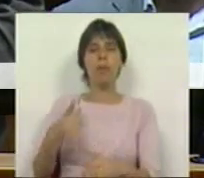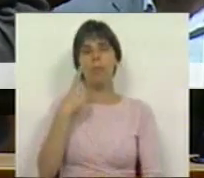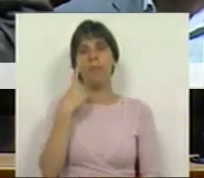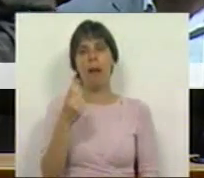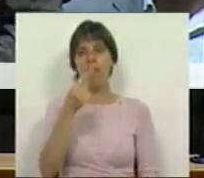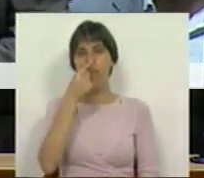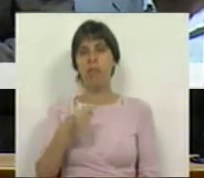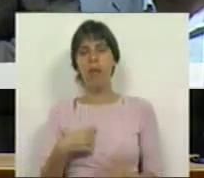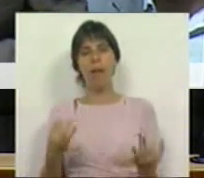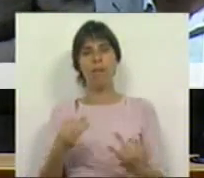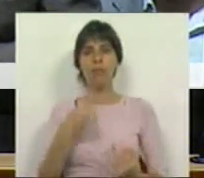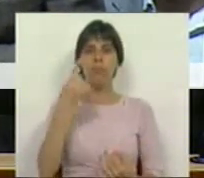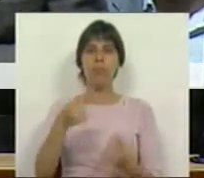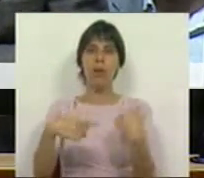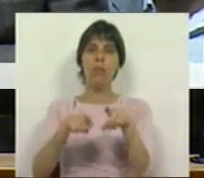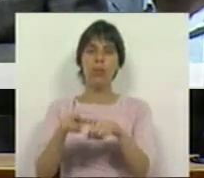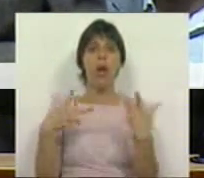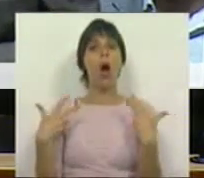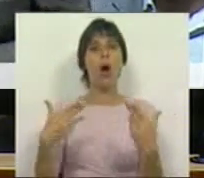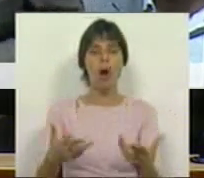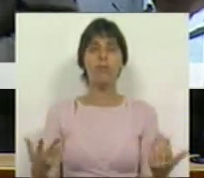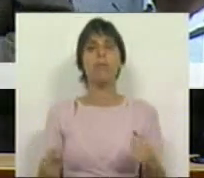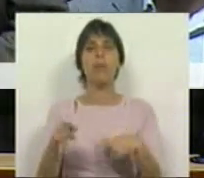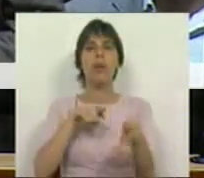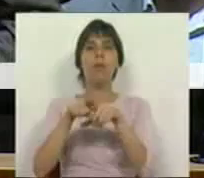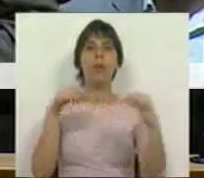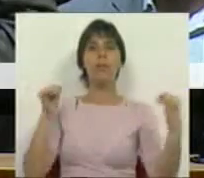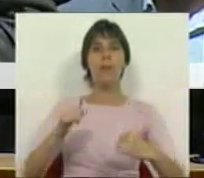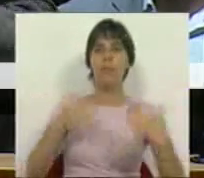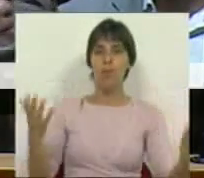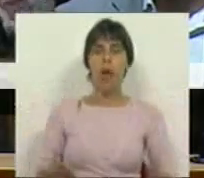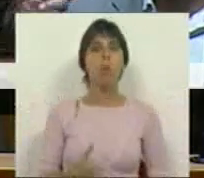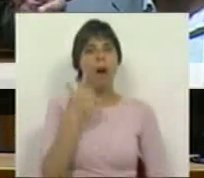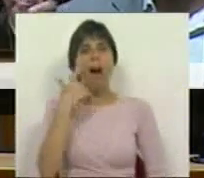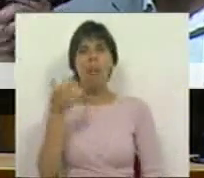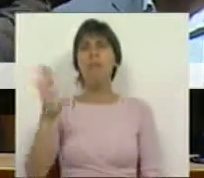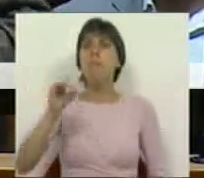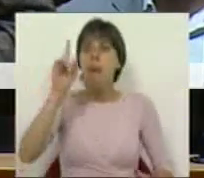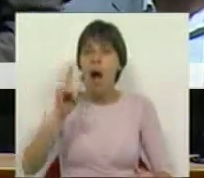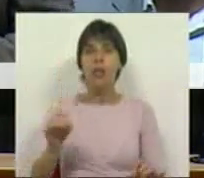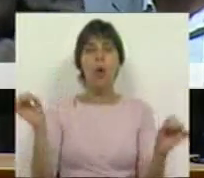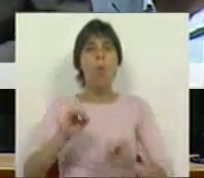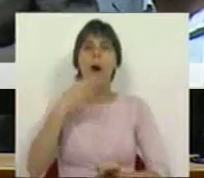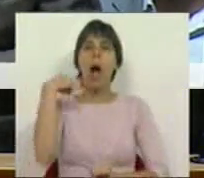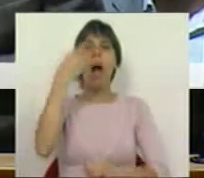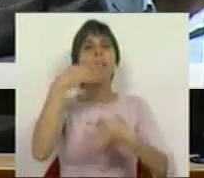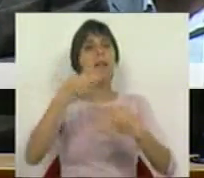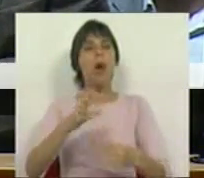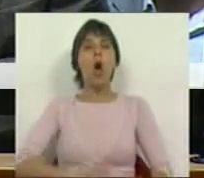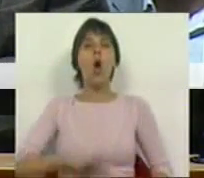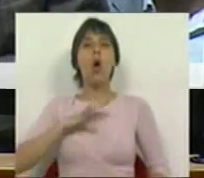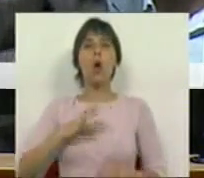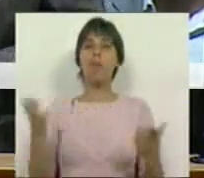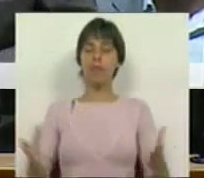reconheceu o fracasso da política de austeridade, da política de um memorando, reconheceu mais a falta de credibilidade e de